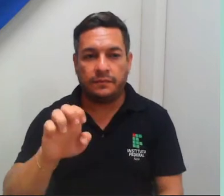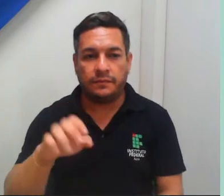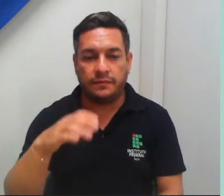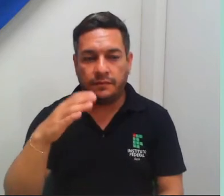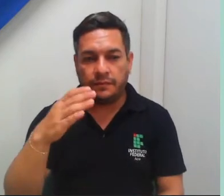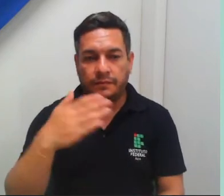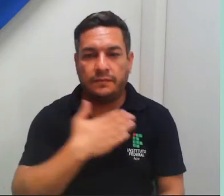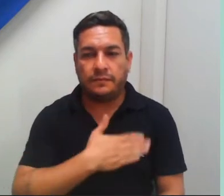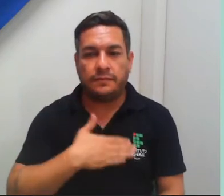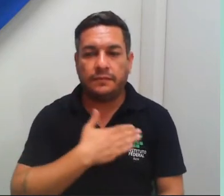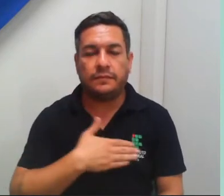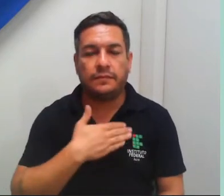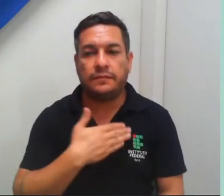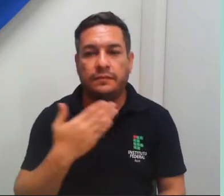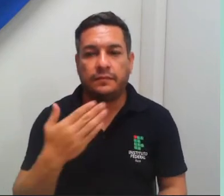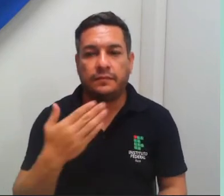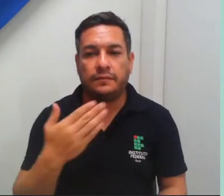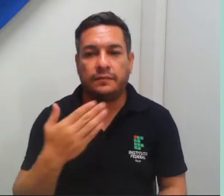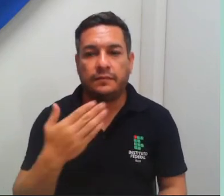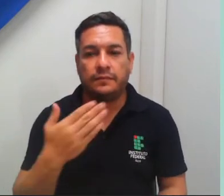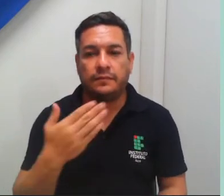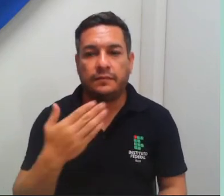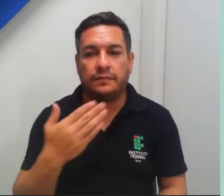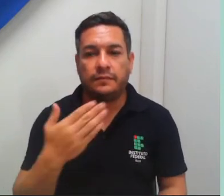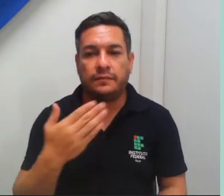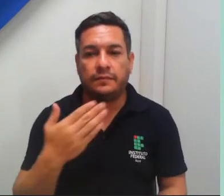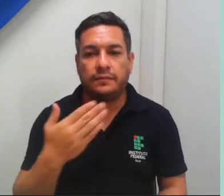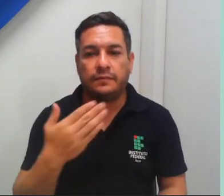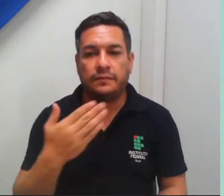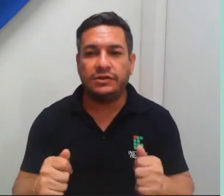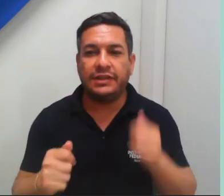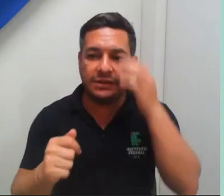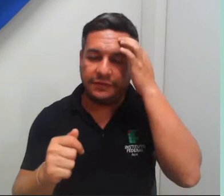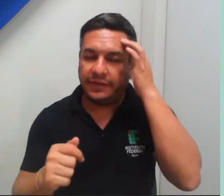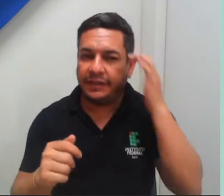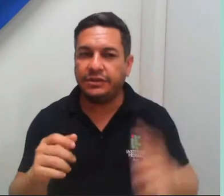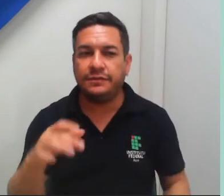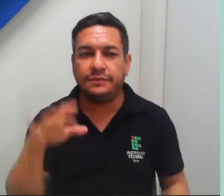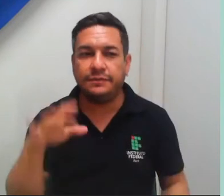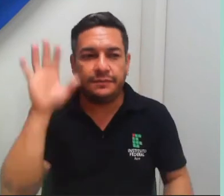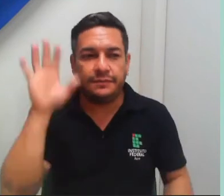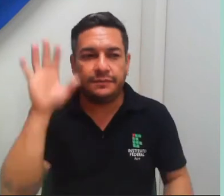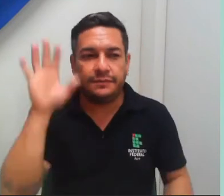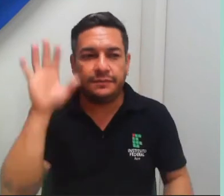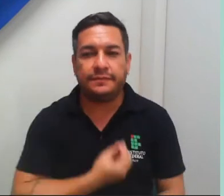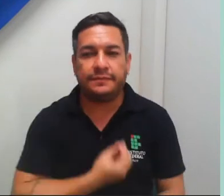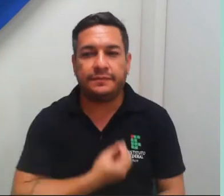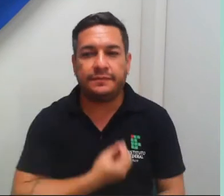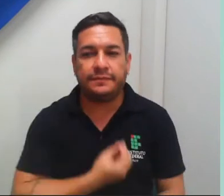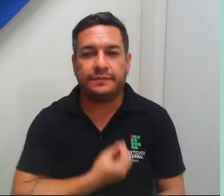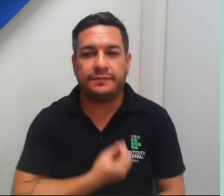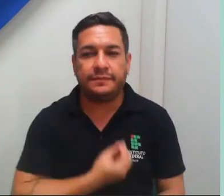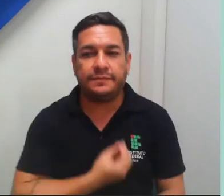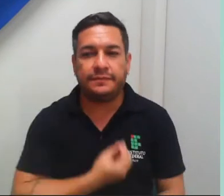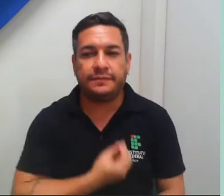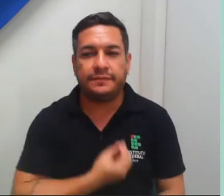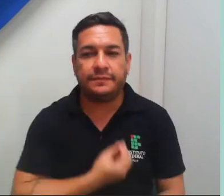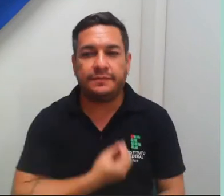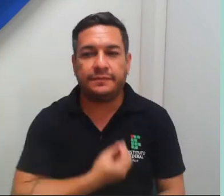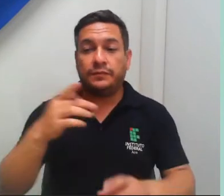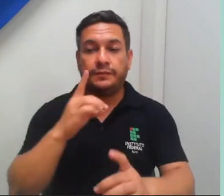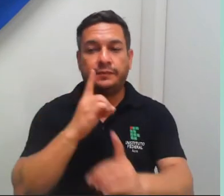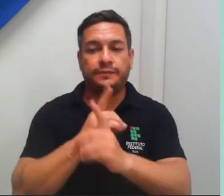a todos os ouvintes, todos os participantes do nosso segundo encontro de pós